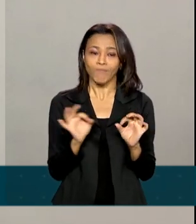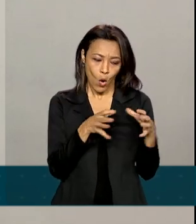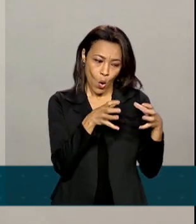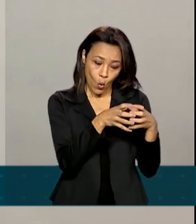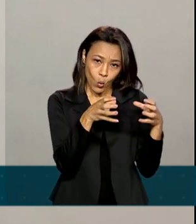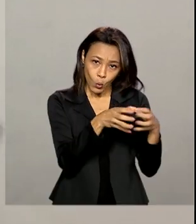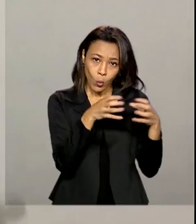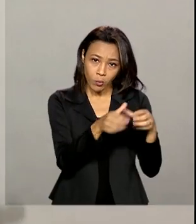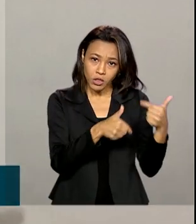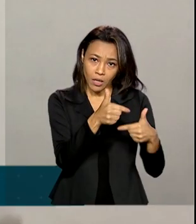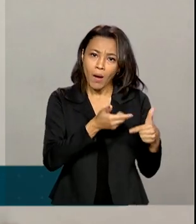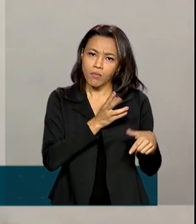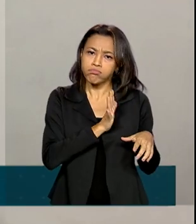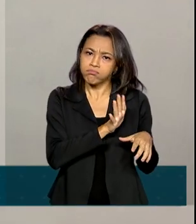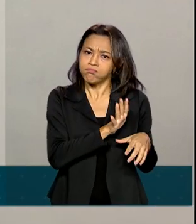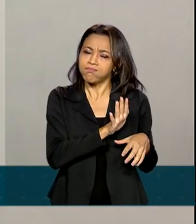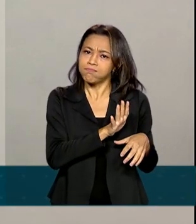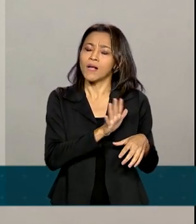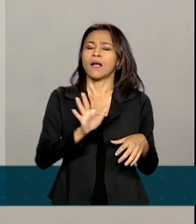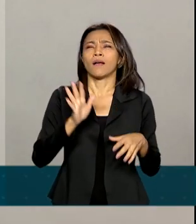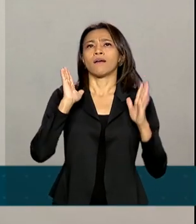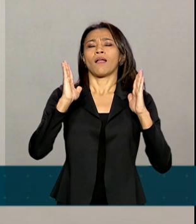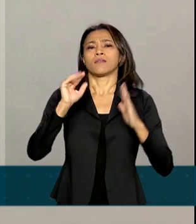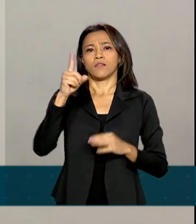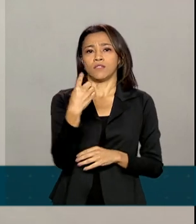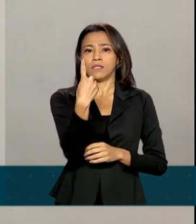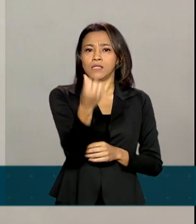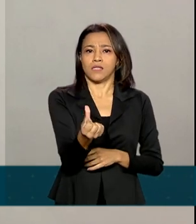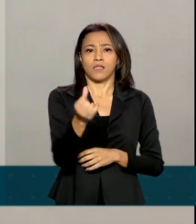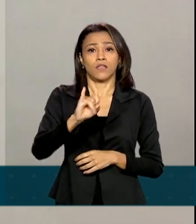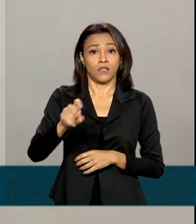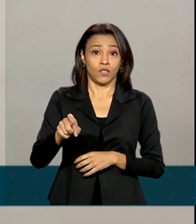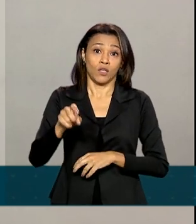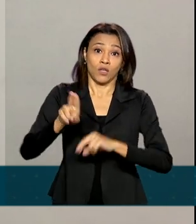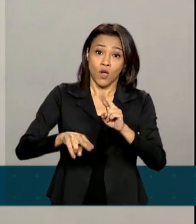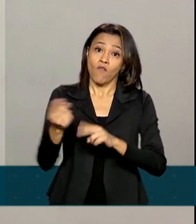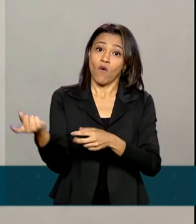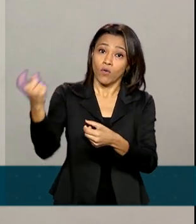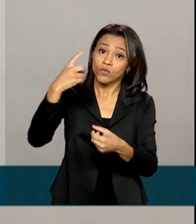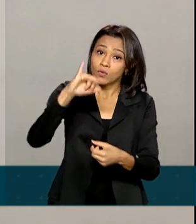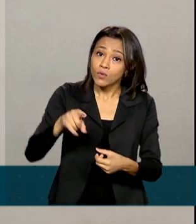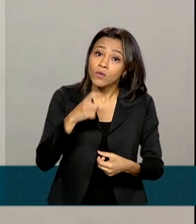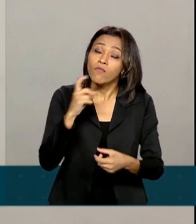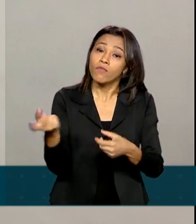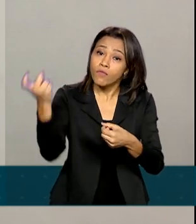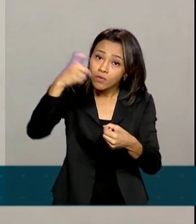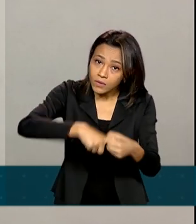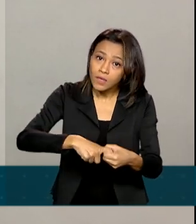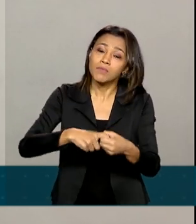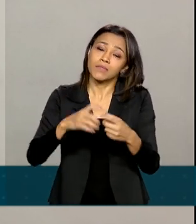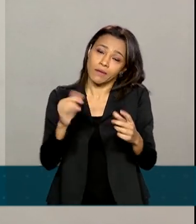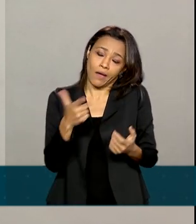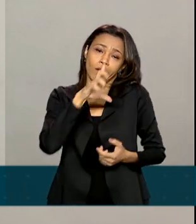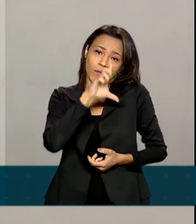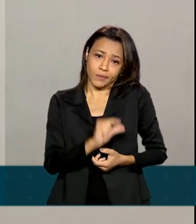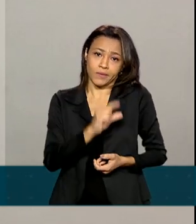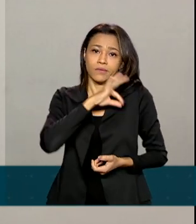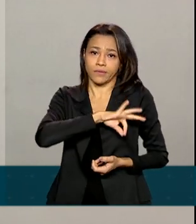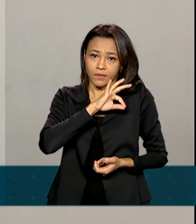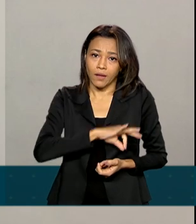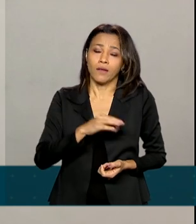Graças a Deus, agora dia 16 de junho, retornamos ao trabalho, com faturamento reduzido, claro, 30%, 40%.